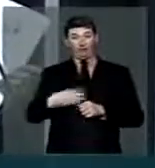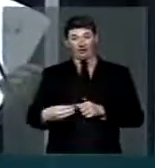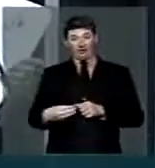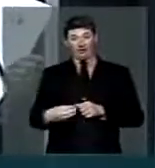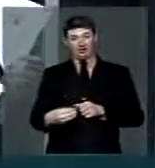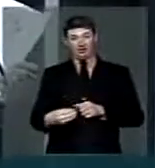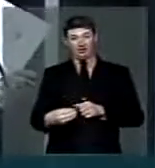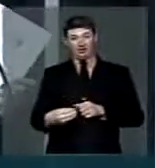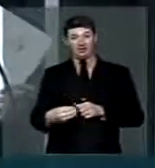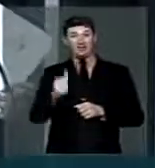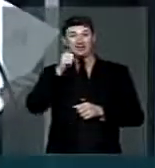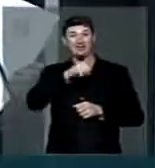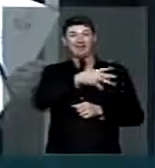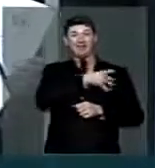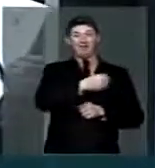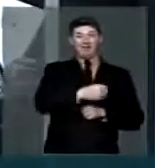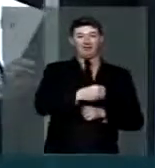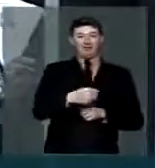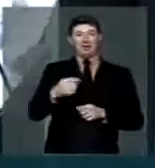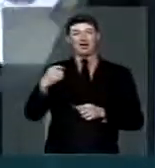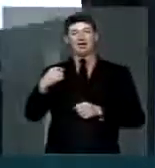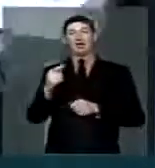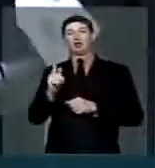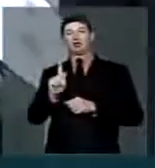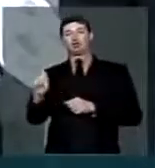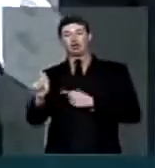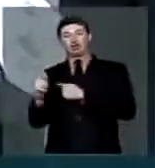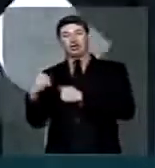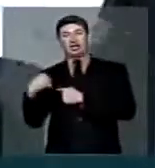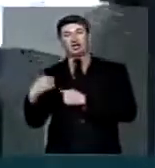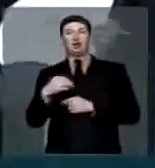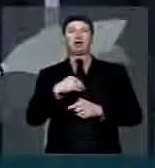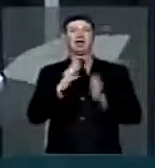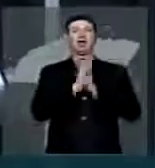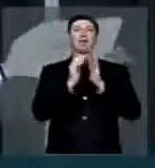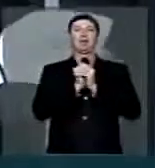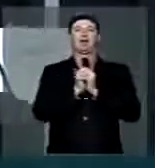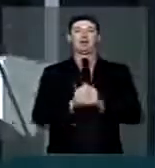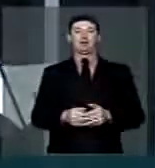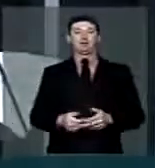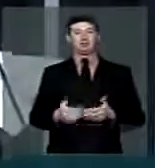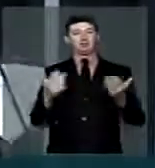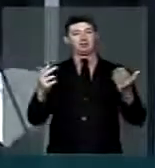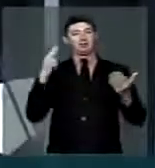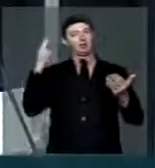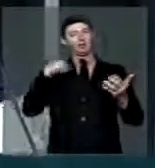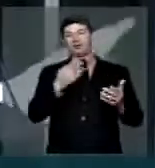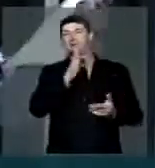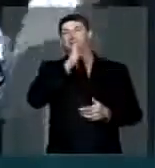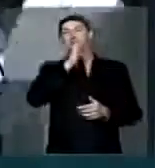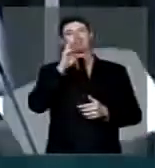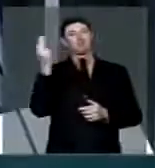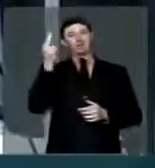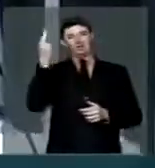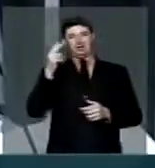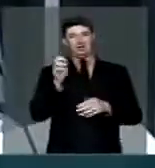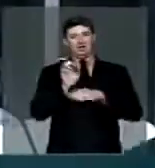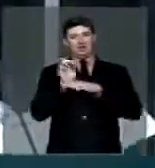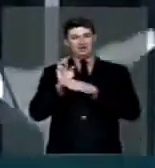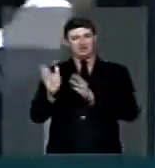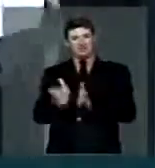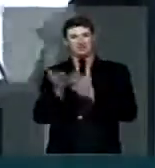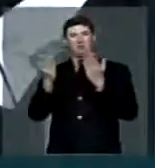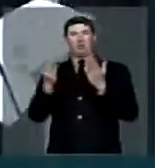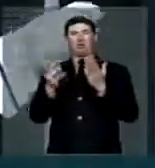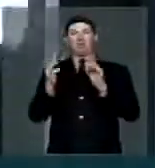filho, da filha, do gerro, amém. Por isso, não dá para a gente se calar de ver um Estado pobre